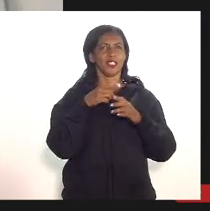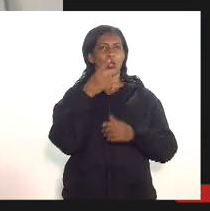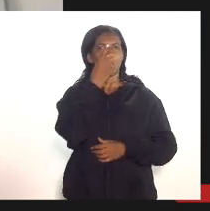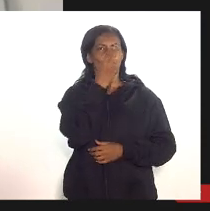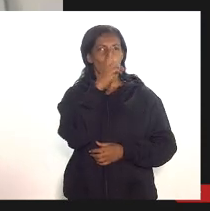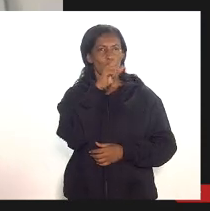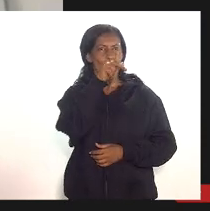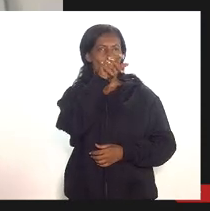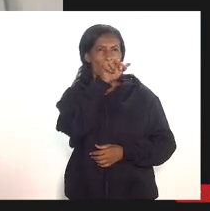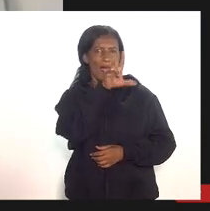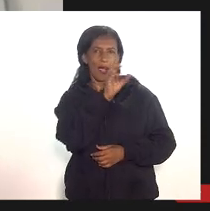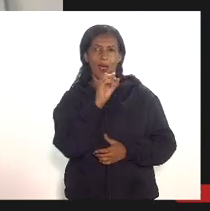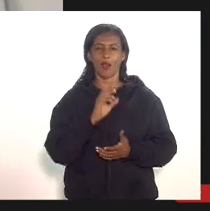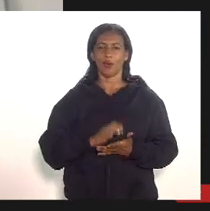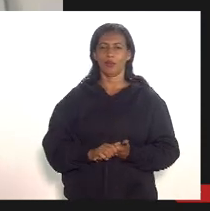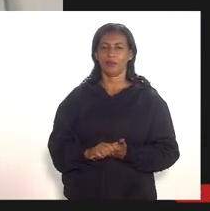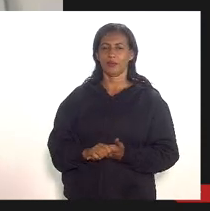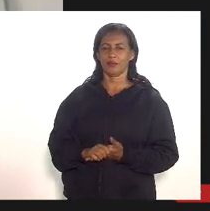Paulo Henrique